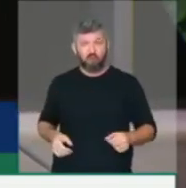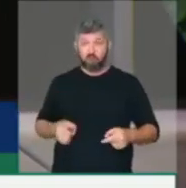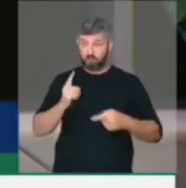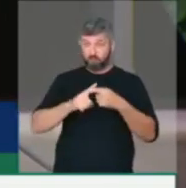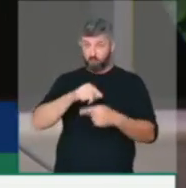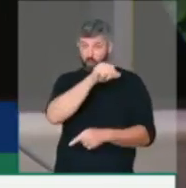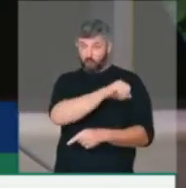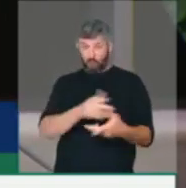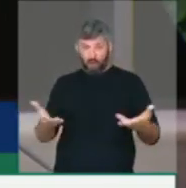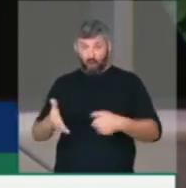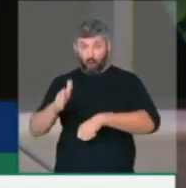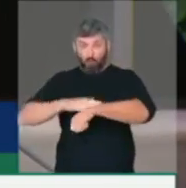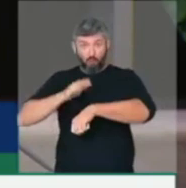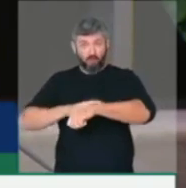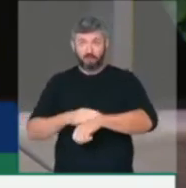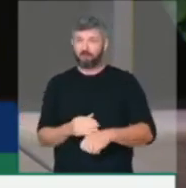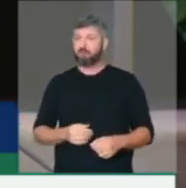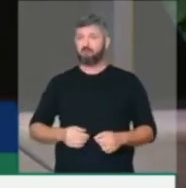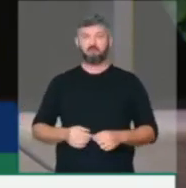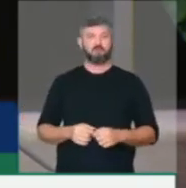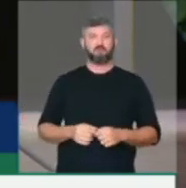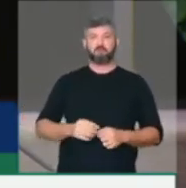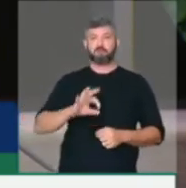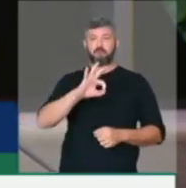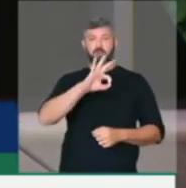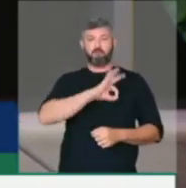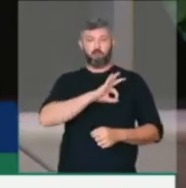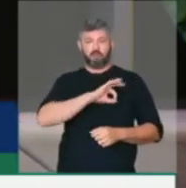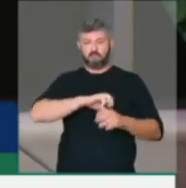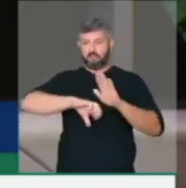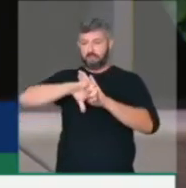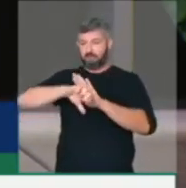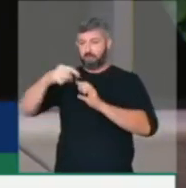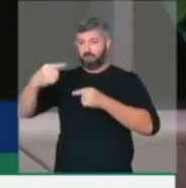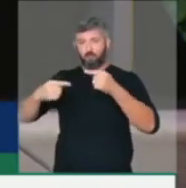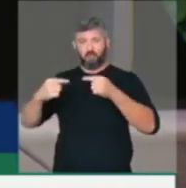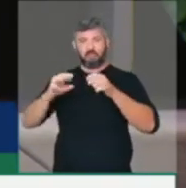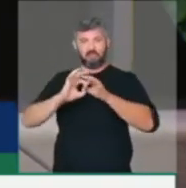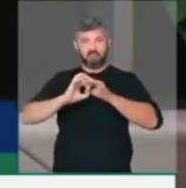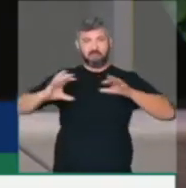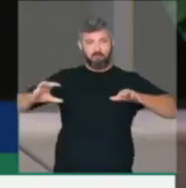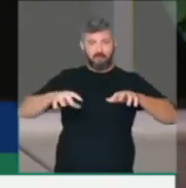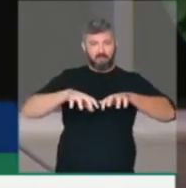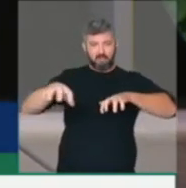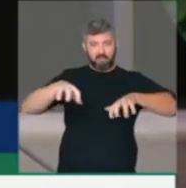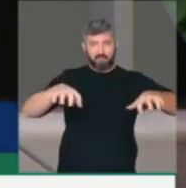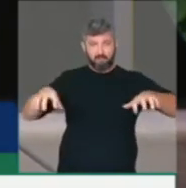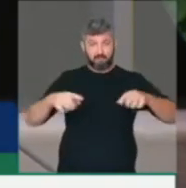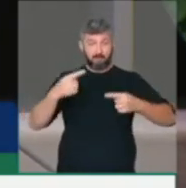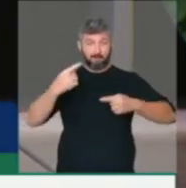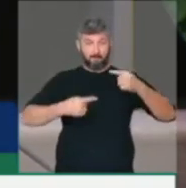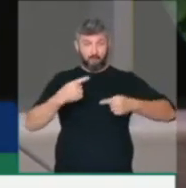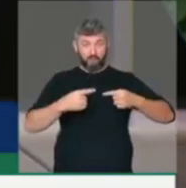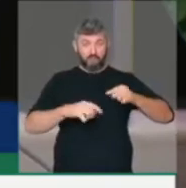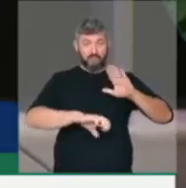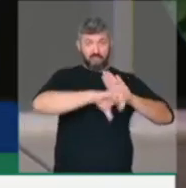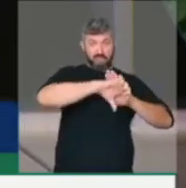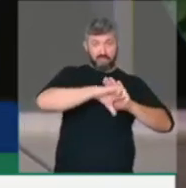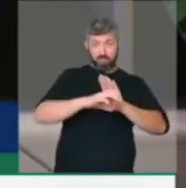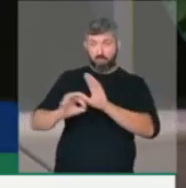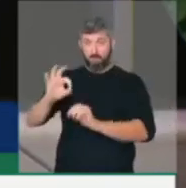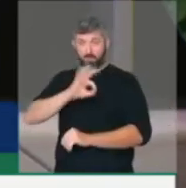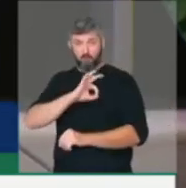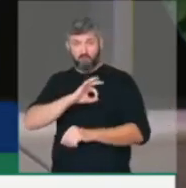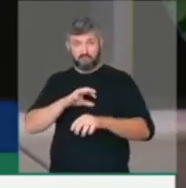chegou a uma situação que crime, polícia e política não se separam mais. Eu vou repetir. Crime, polícia e política não se separam mais.